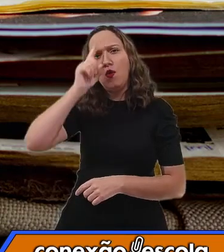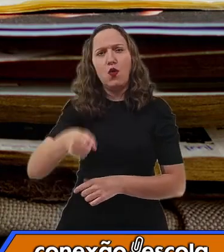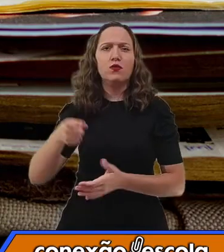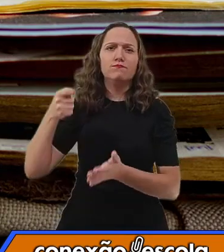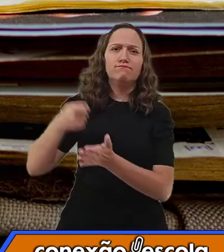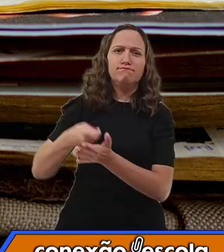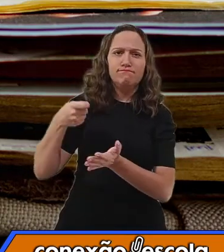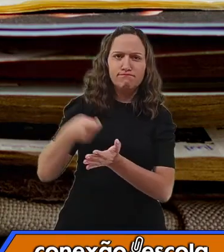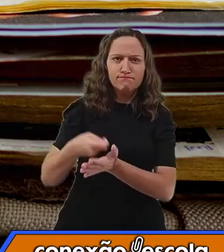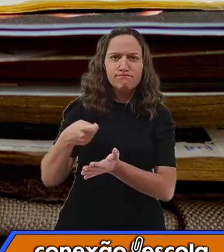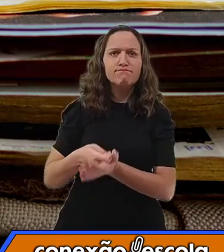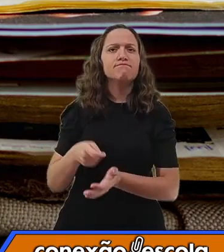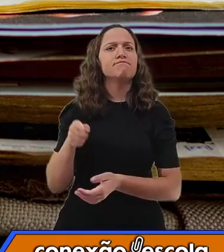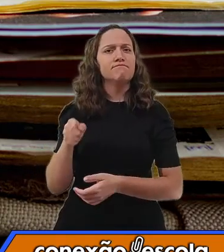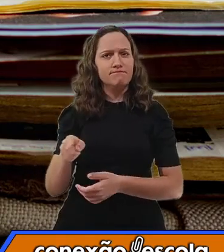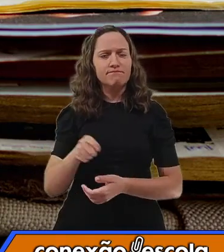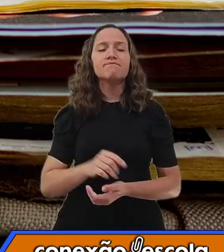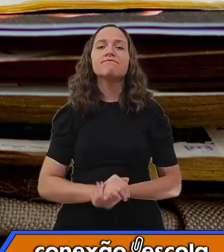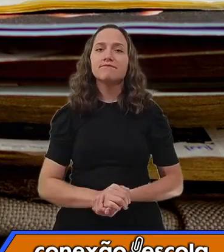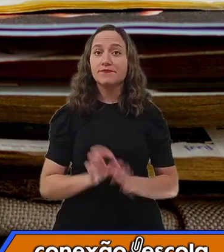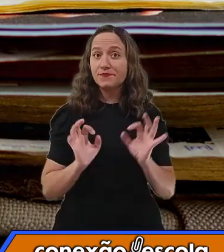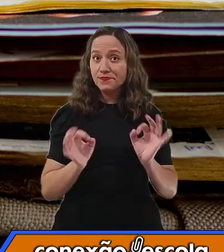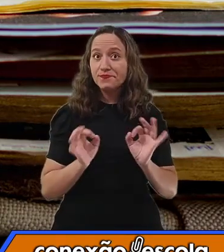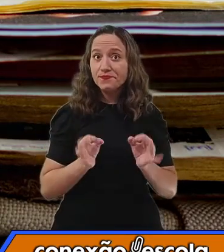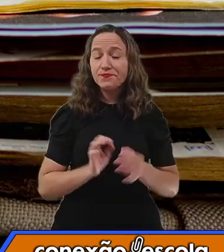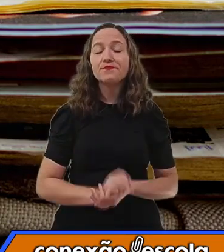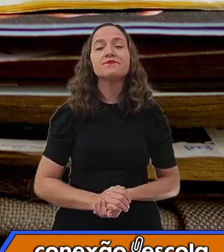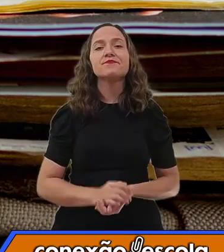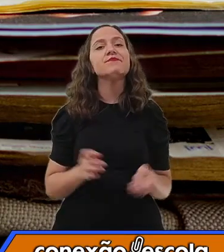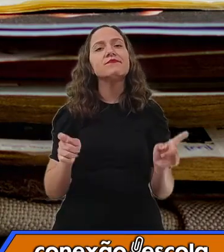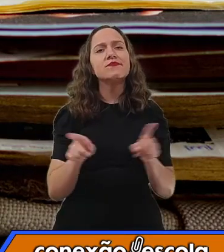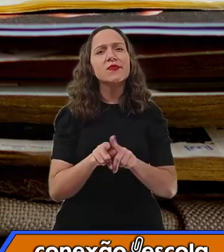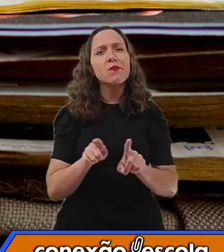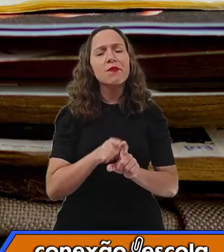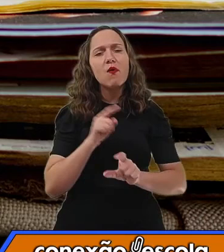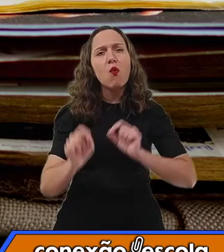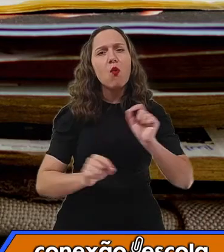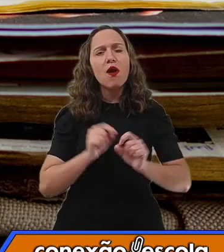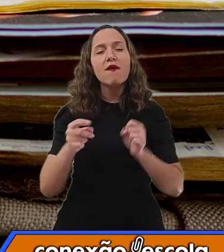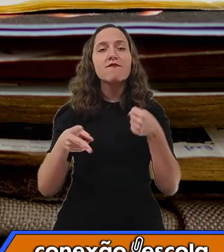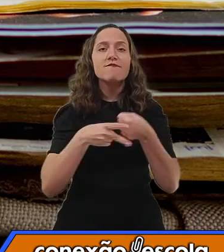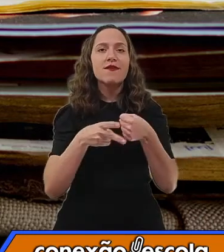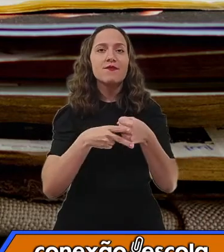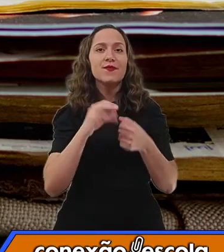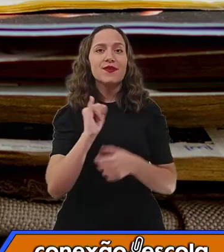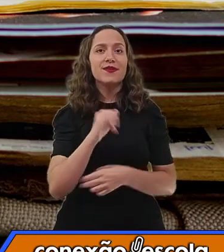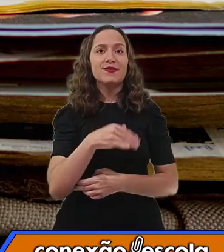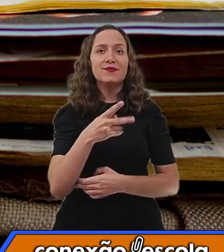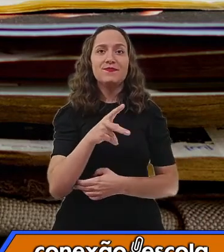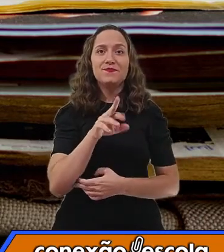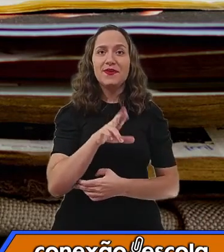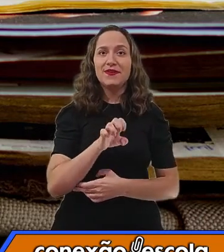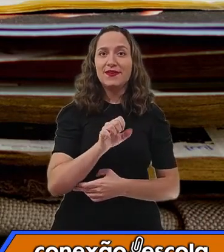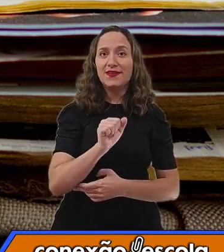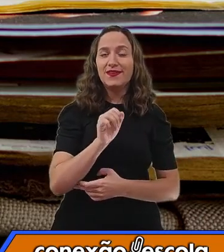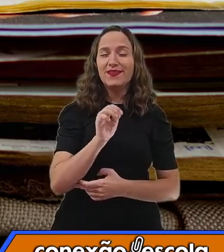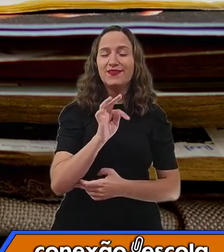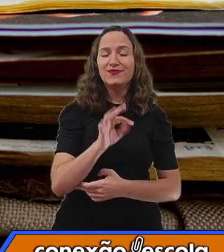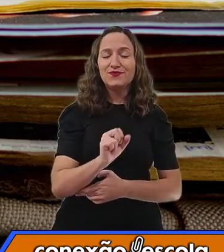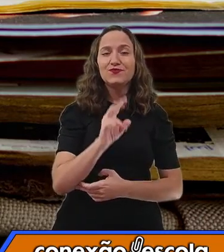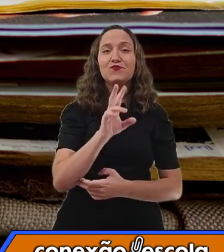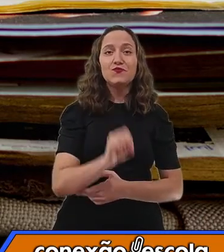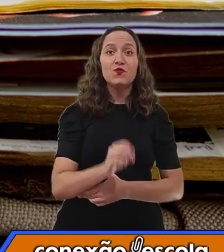obrigação. Certinho? E vimos também o verbo imperativo negativo, que